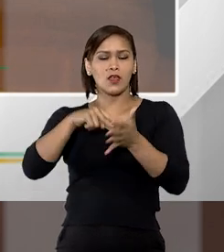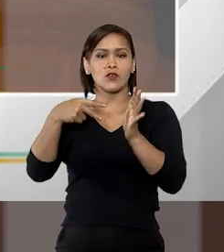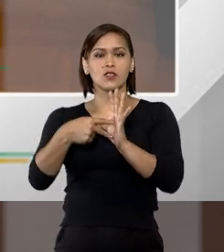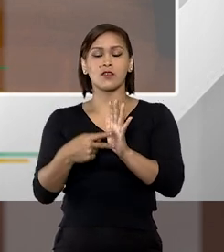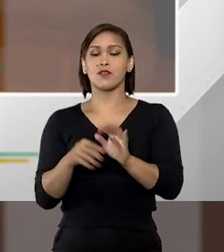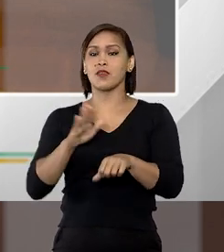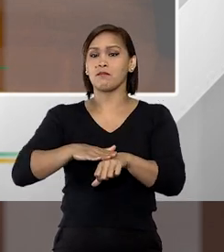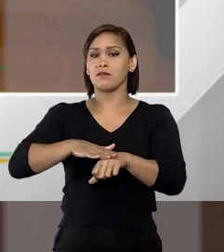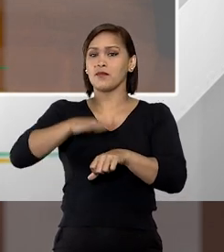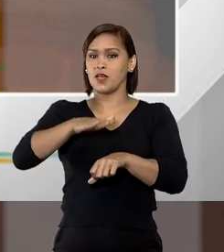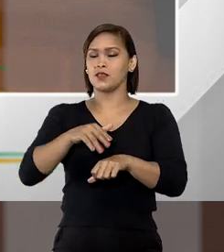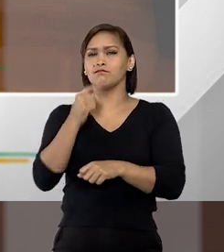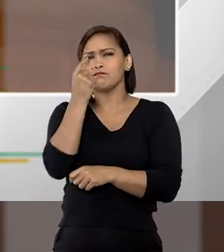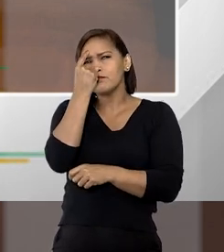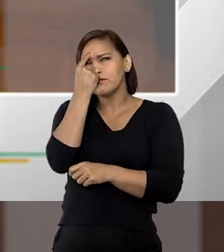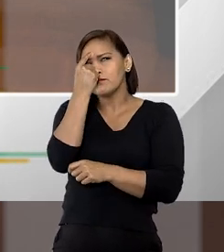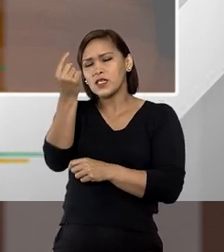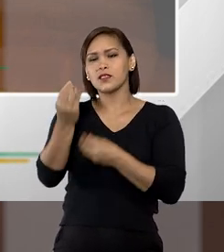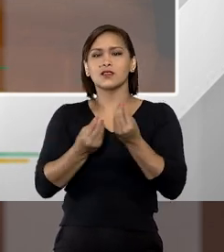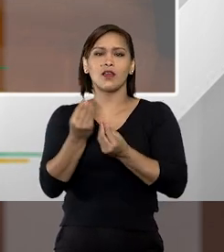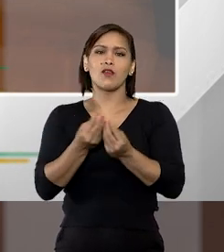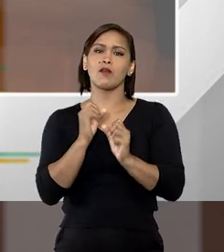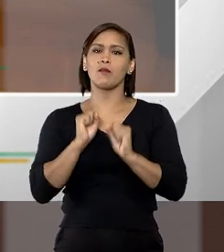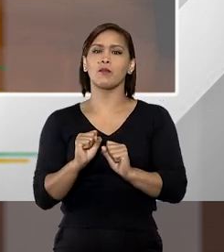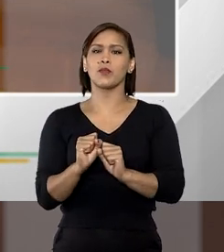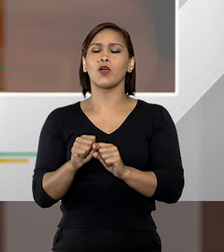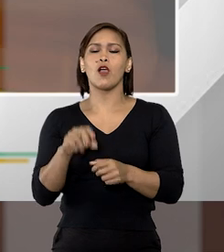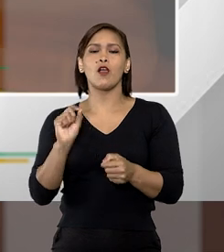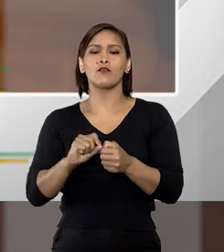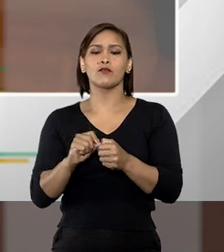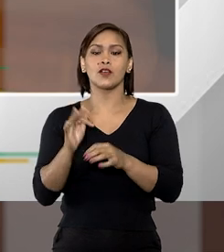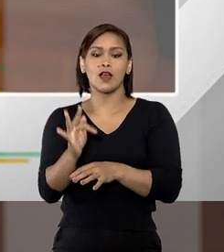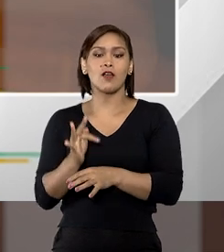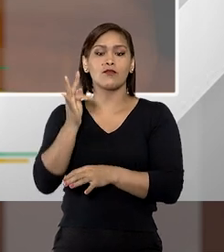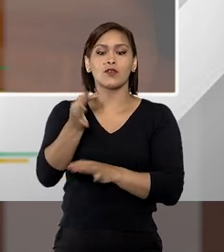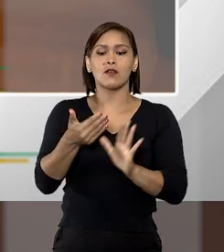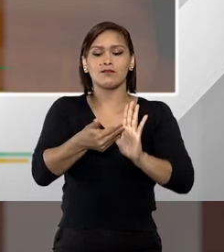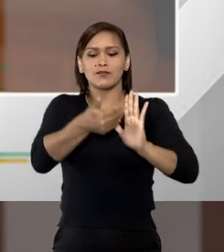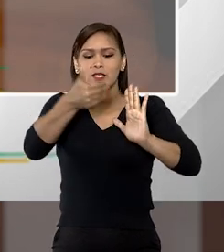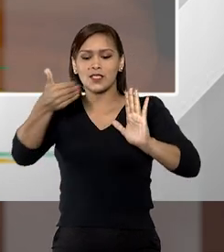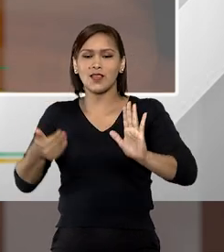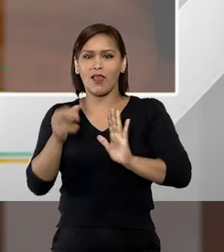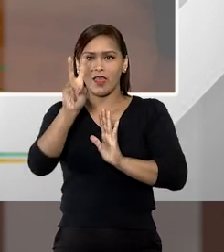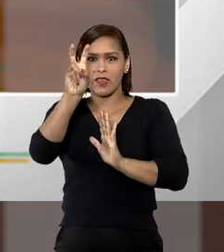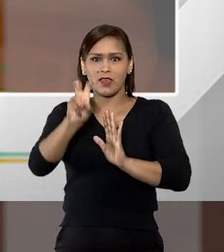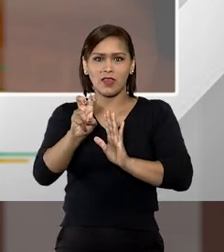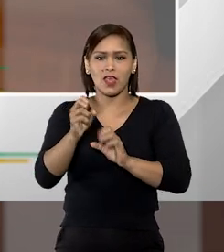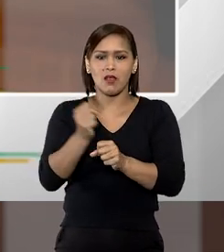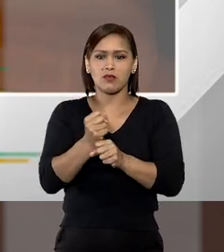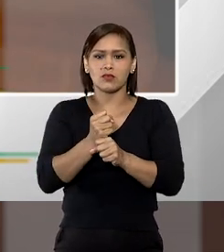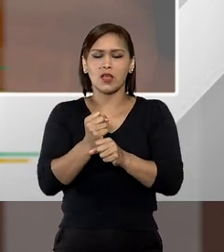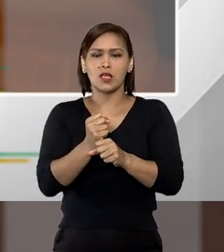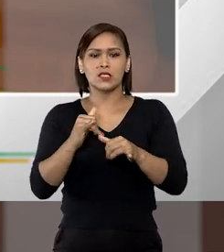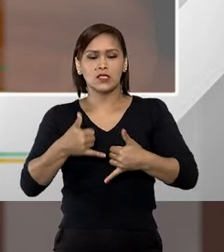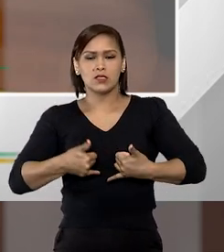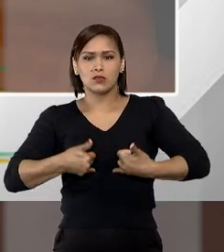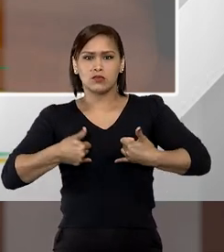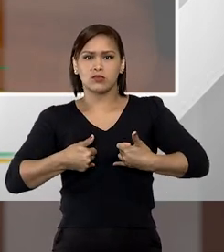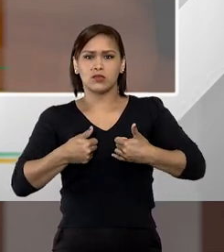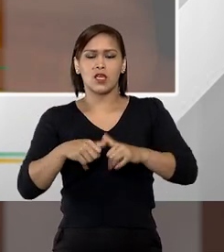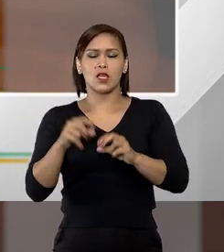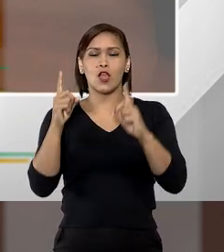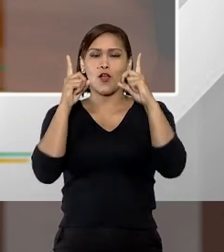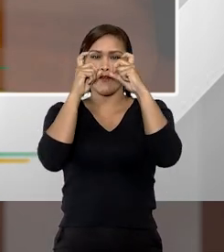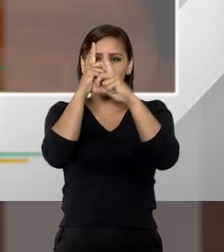isso e mais do que isso, pensar o que nós podemos fazer para que a gente saia dessa condição tão desonrosa, dessa condição